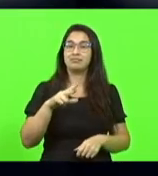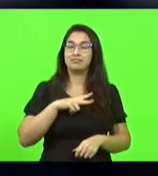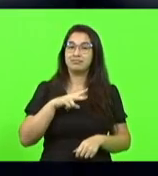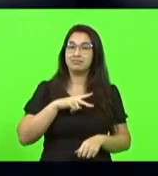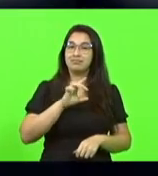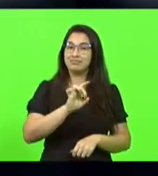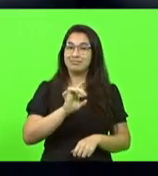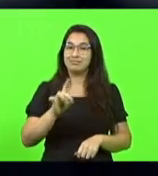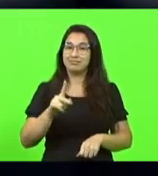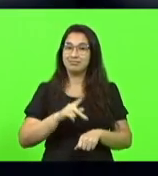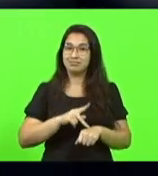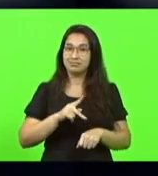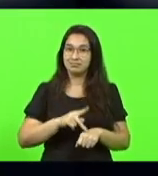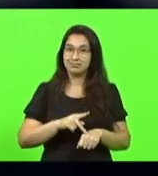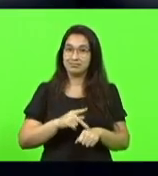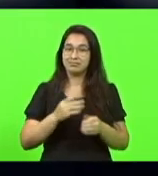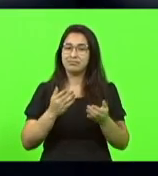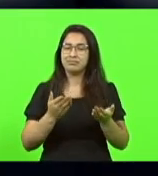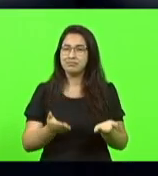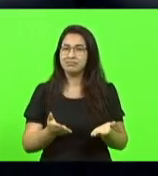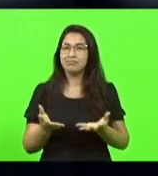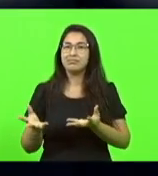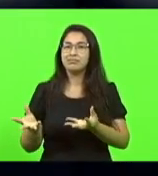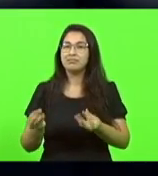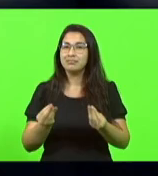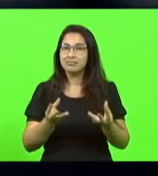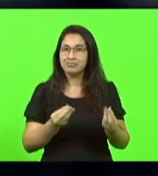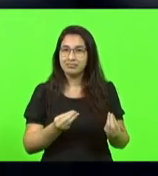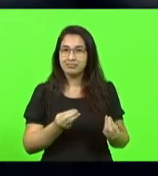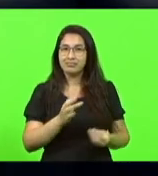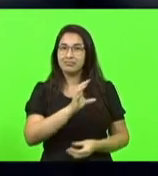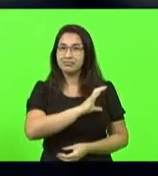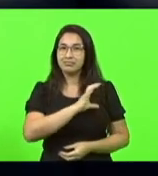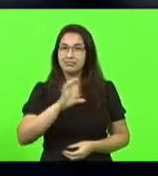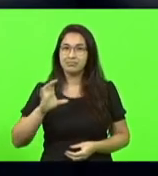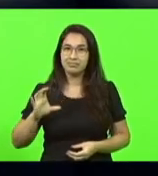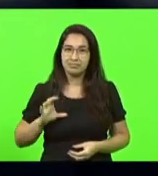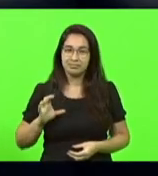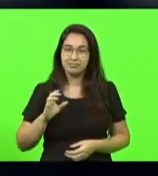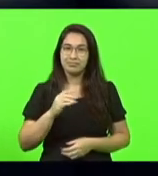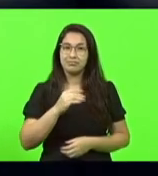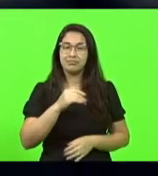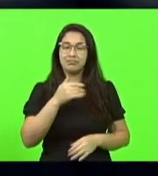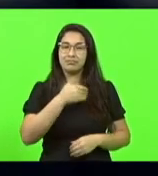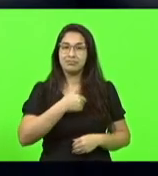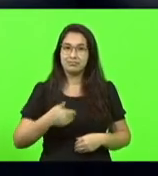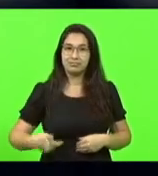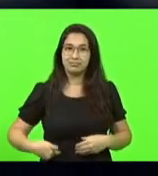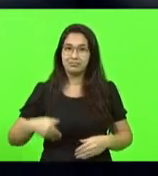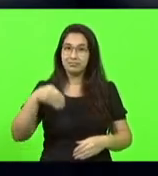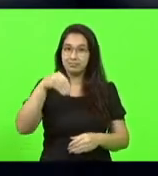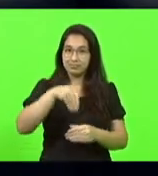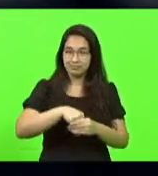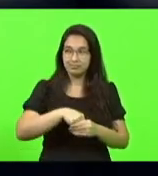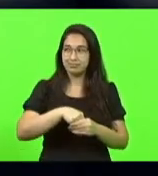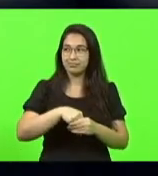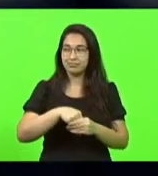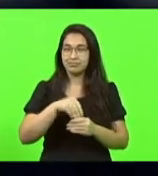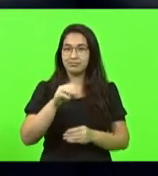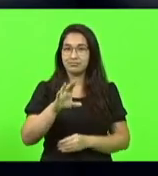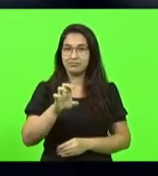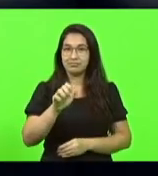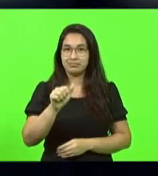mantendo o grande cargo de comissionado de interesse de gente do governo lá dentro do César. O que está fazendo esse projeto é